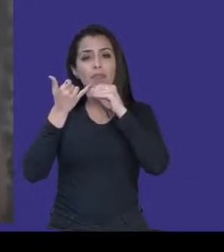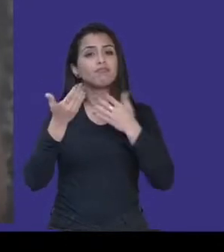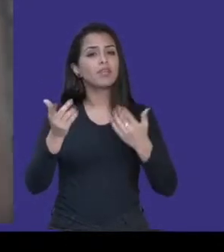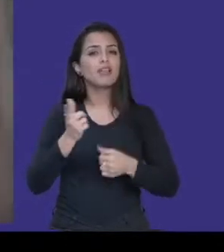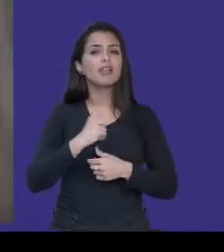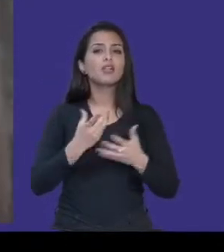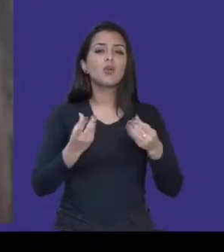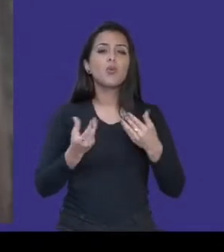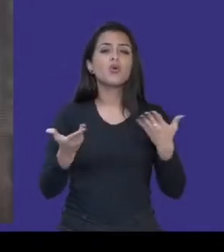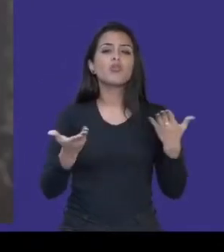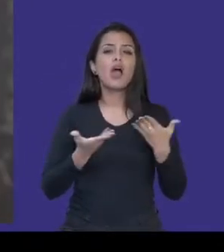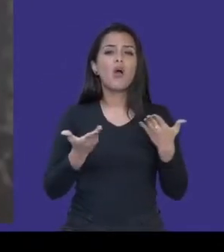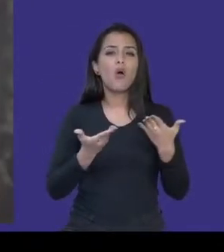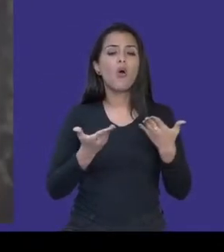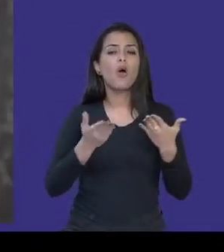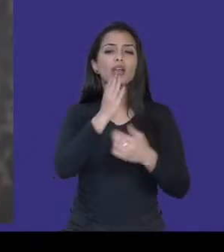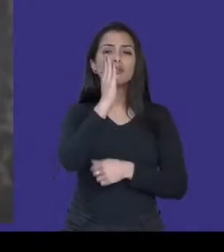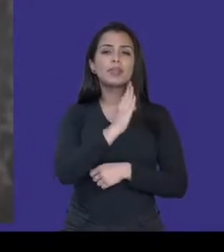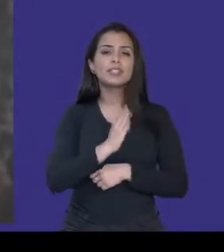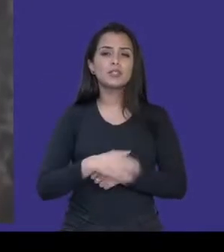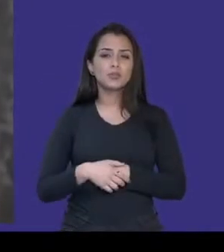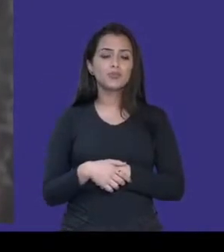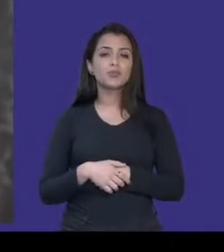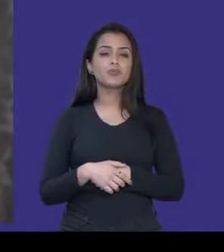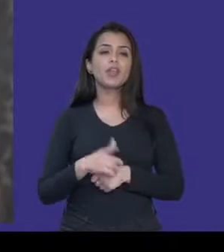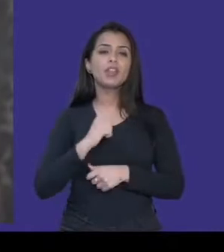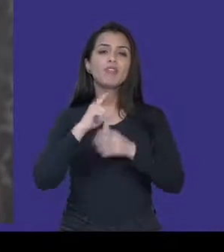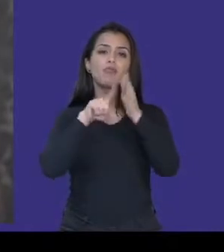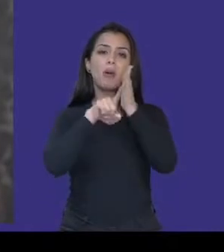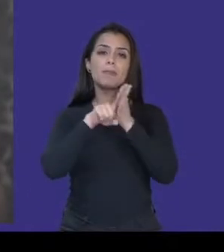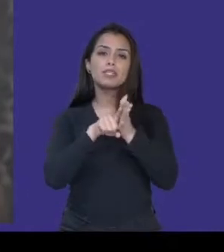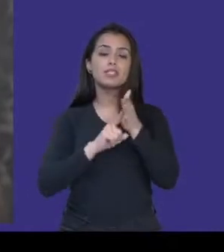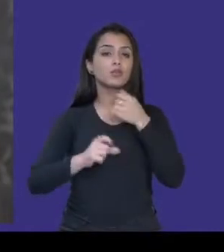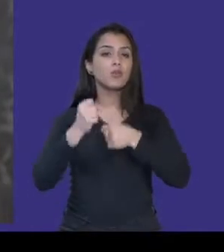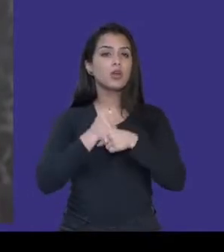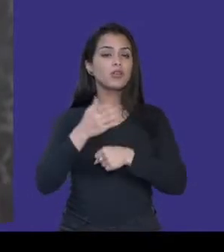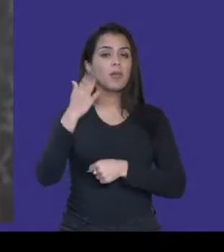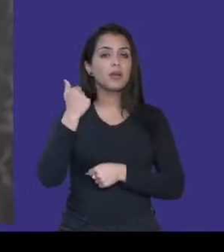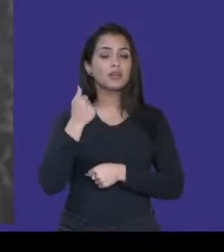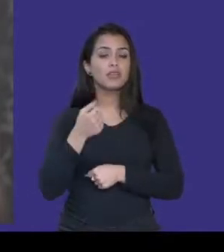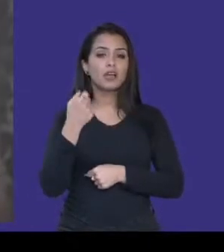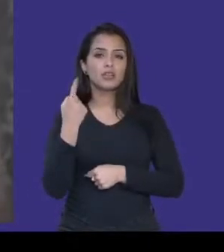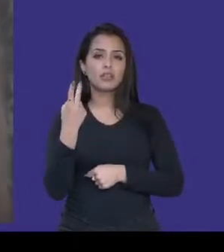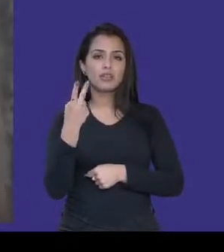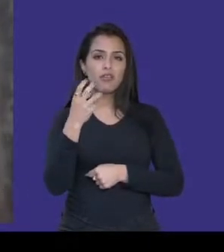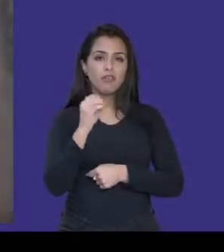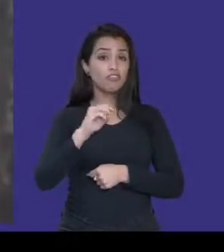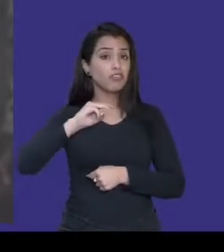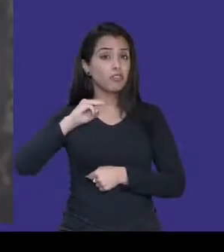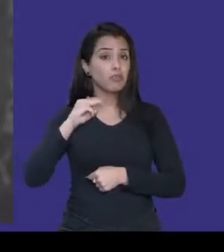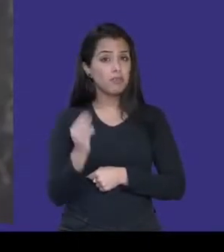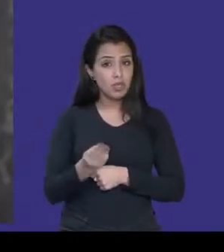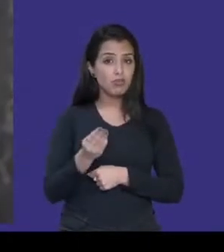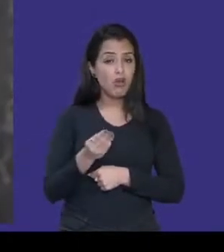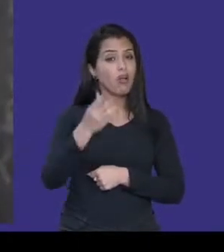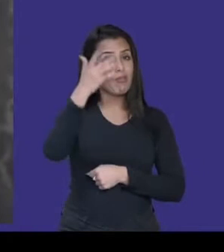E segundo pesquisa do Ibope do ano passado, dos 120 milhões de internautas brasileiros, 50 milhões, que